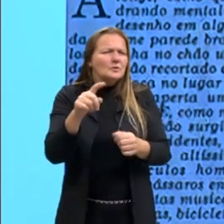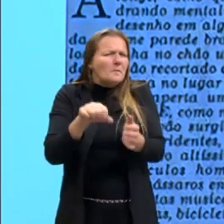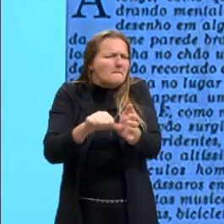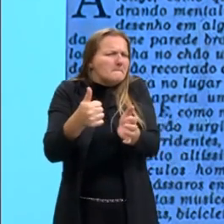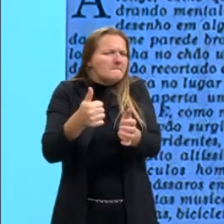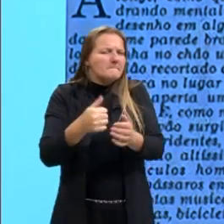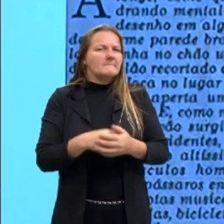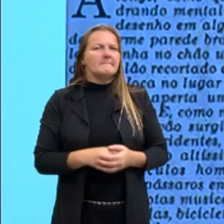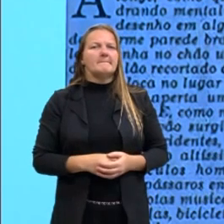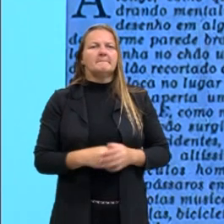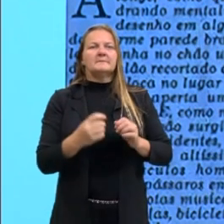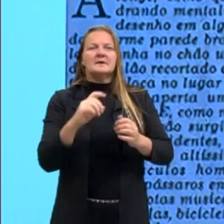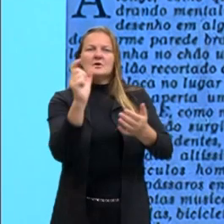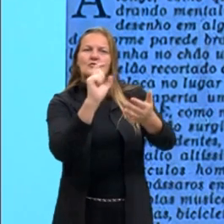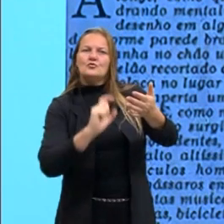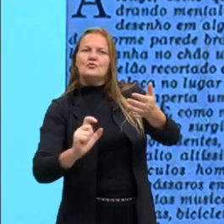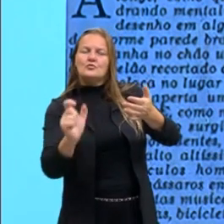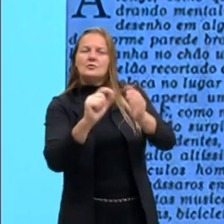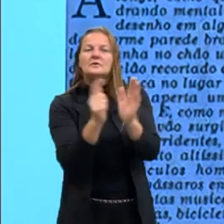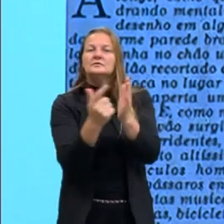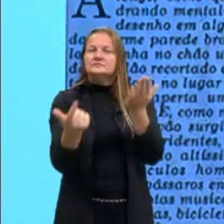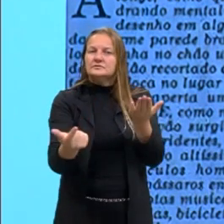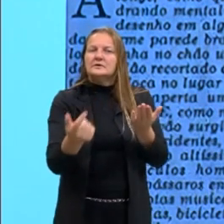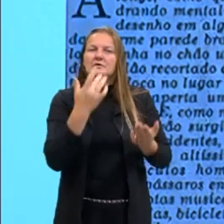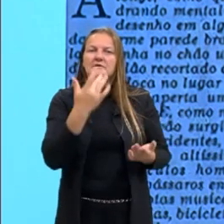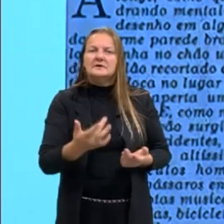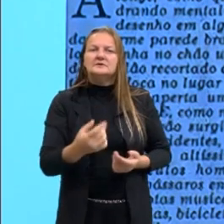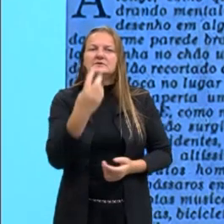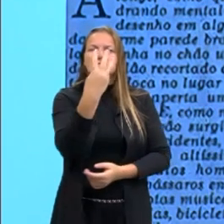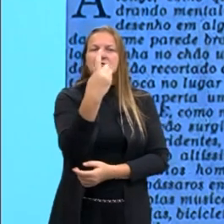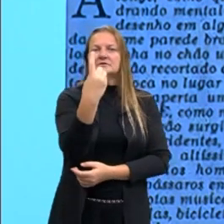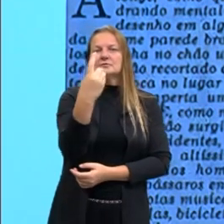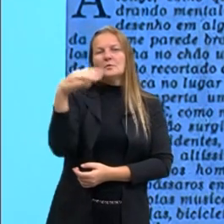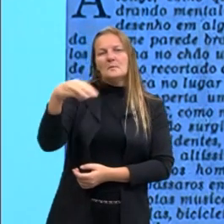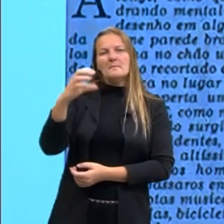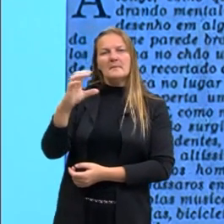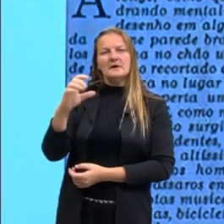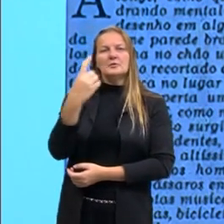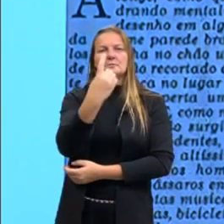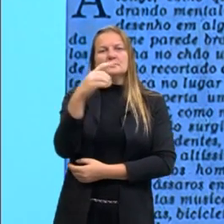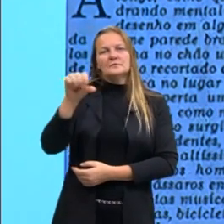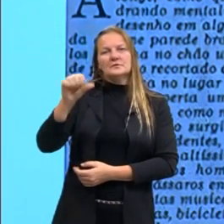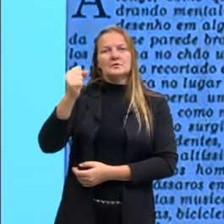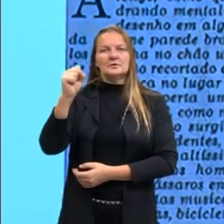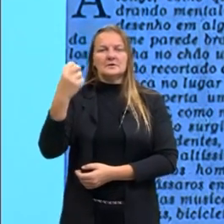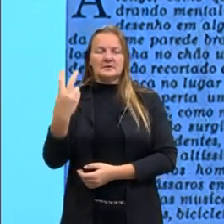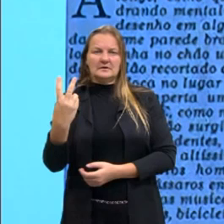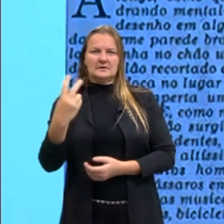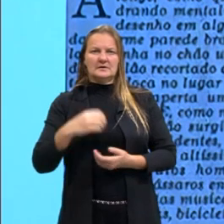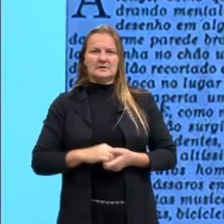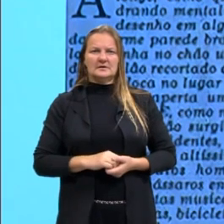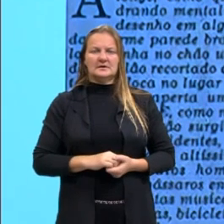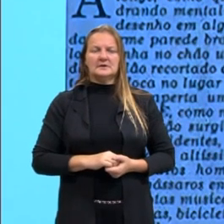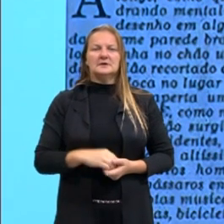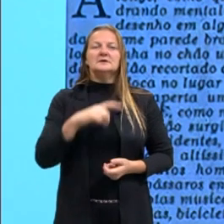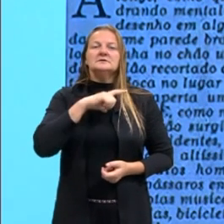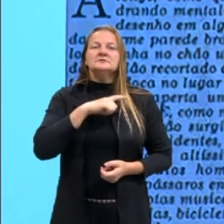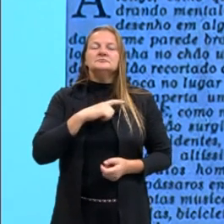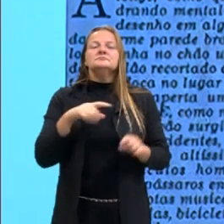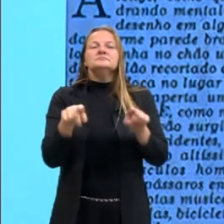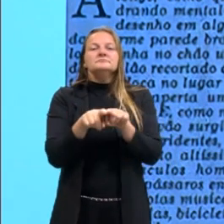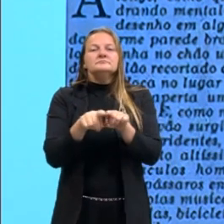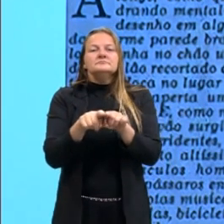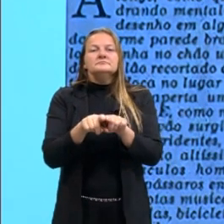é uma impressão ali do Jornal da Tarde, de 31 de março de 1982. E ali nós temos